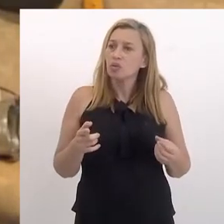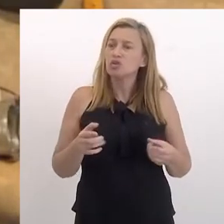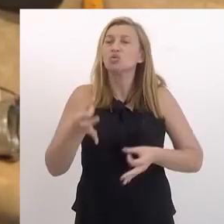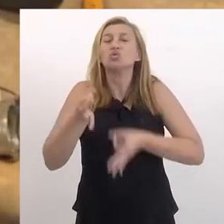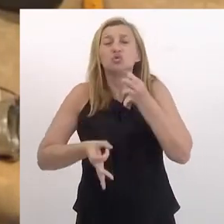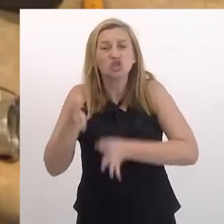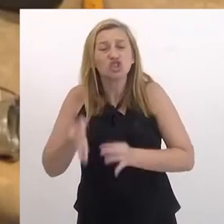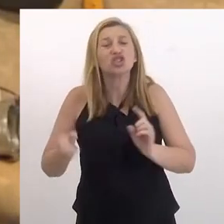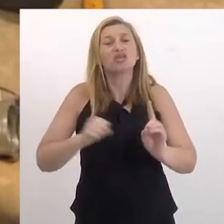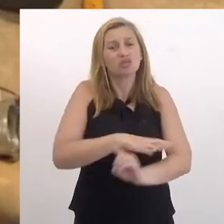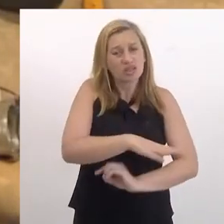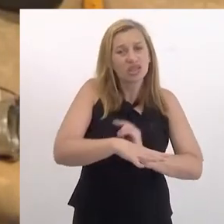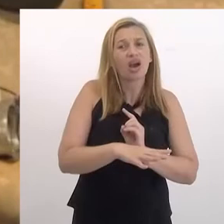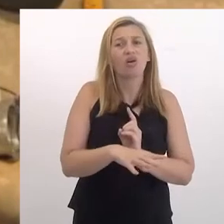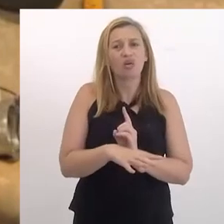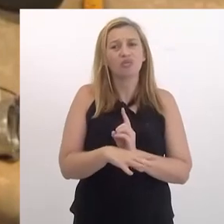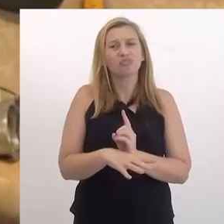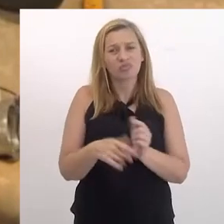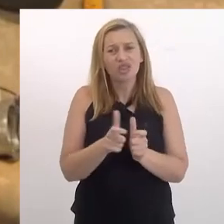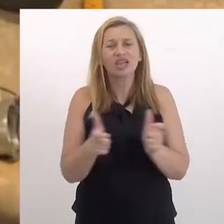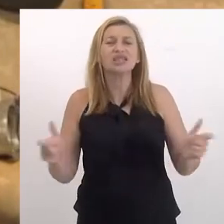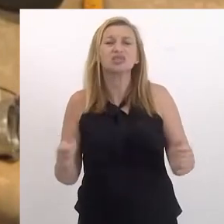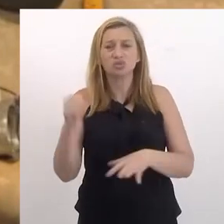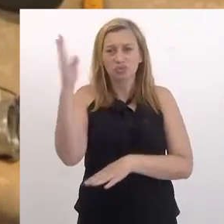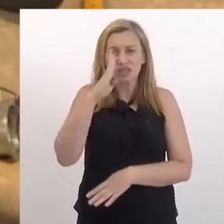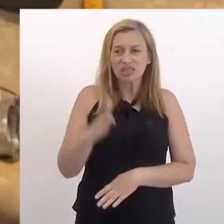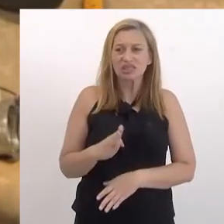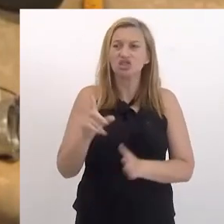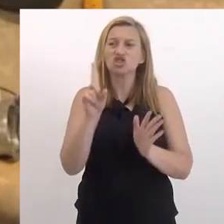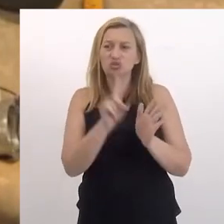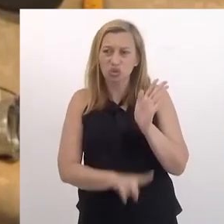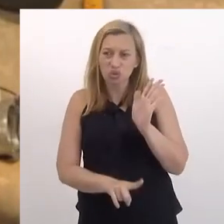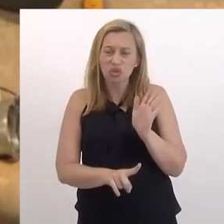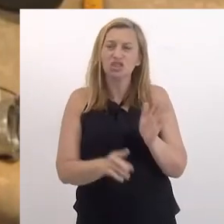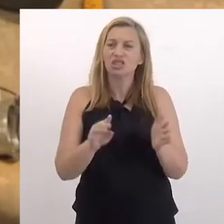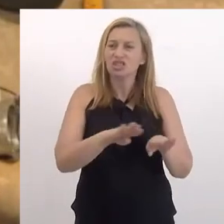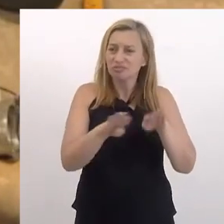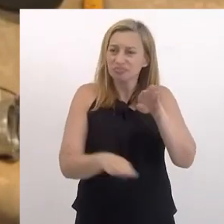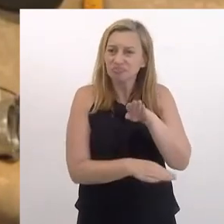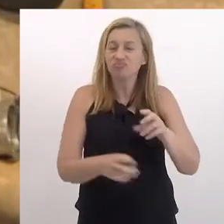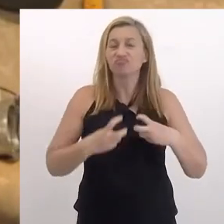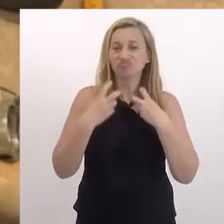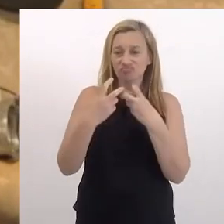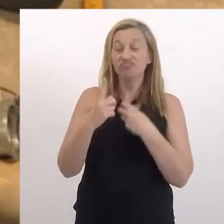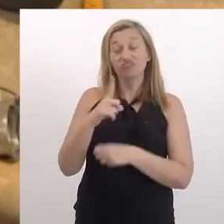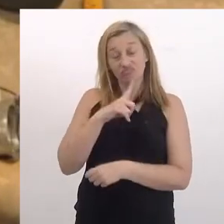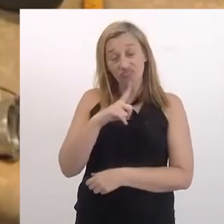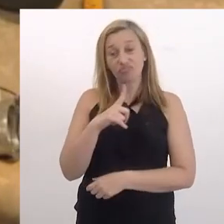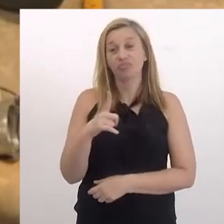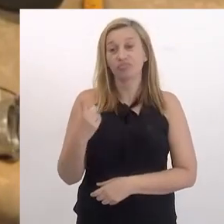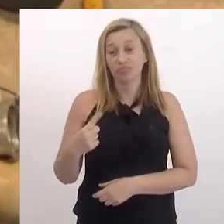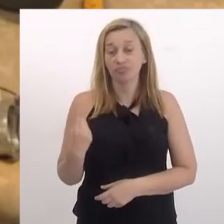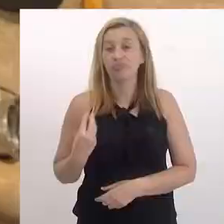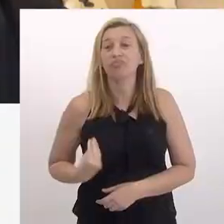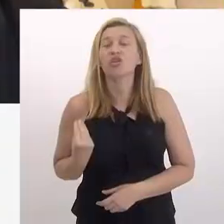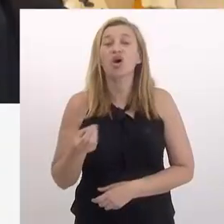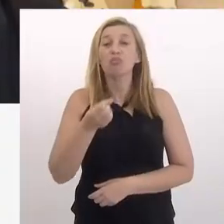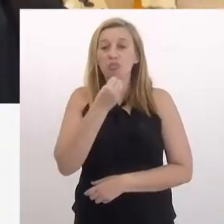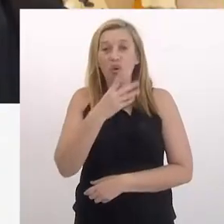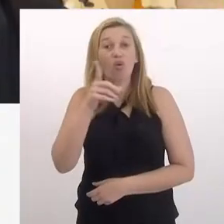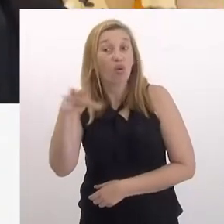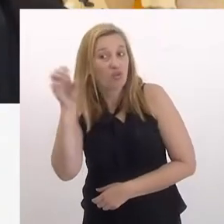é esse lado de uma justiça social maior no Brasil e uma diminuição dessa desigualdade gritante que a gente vive.